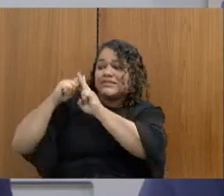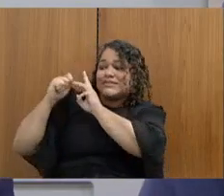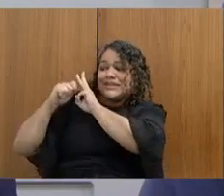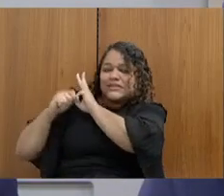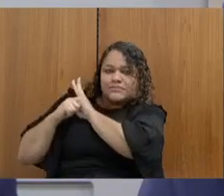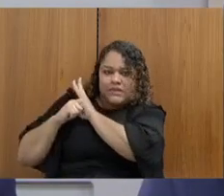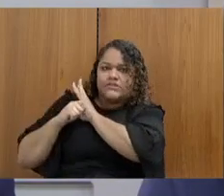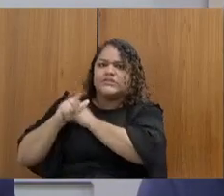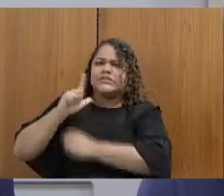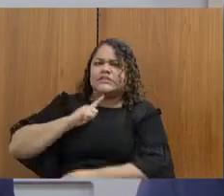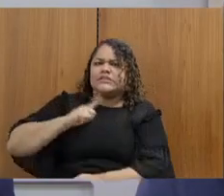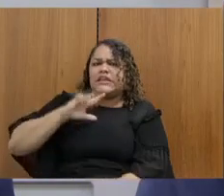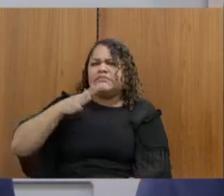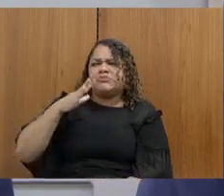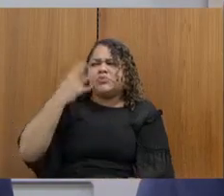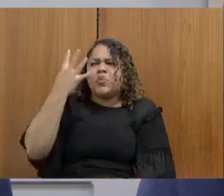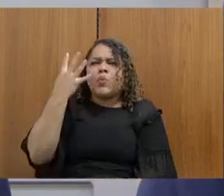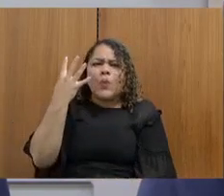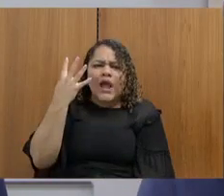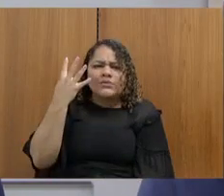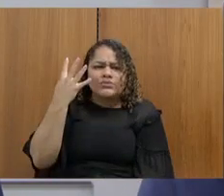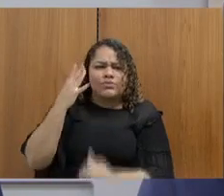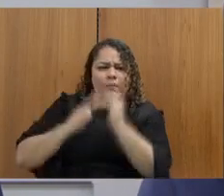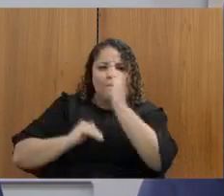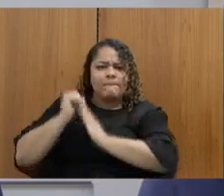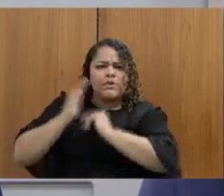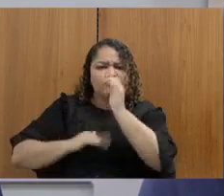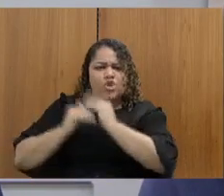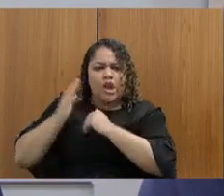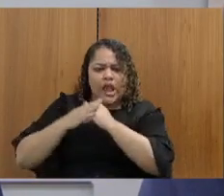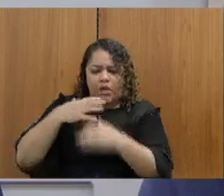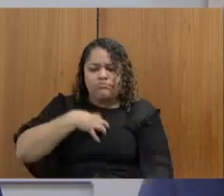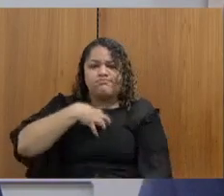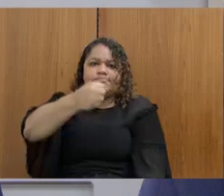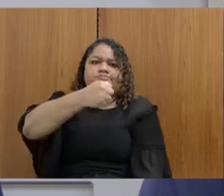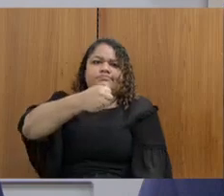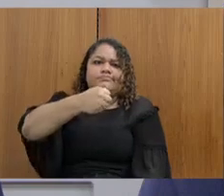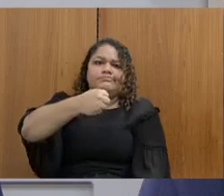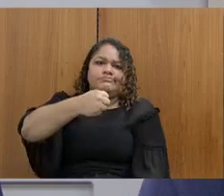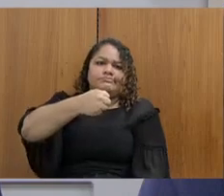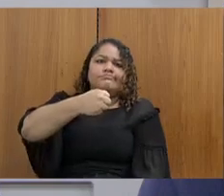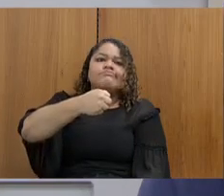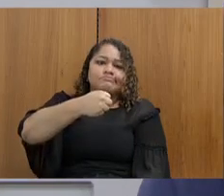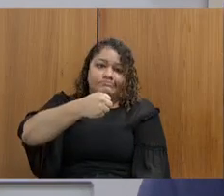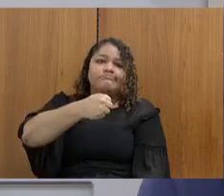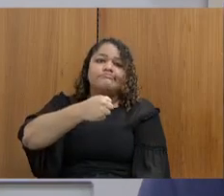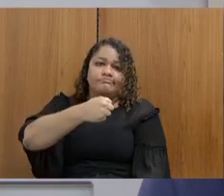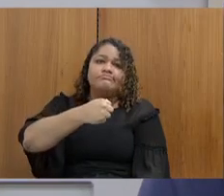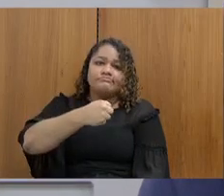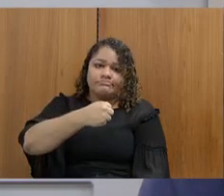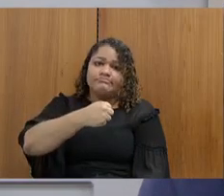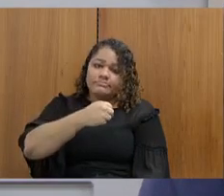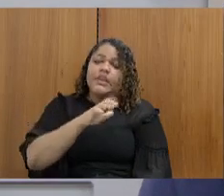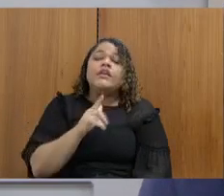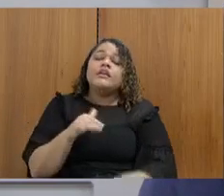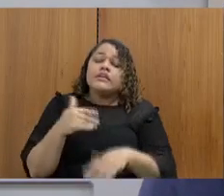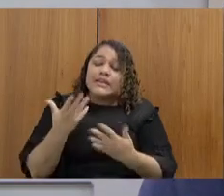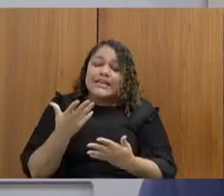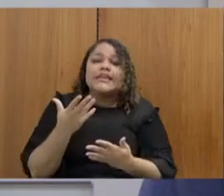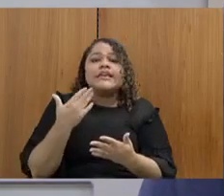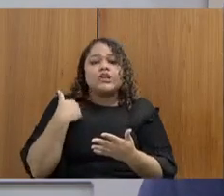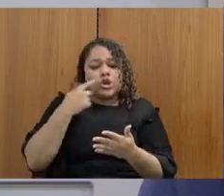em torno de quatro profissionais que tiraram a própria vida. Aqui nós temos os números de